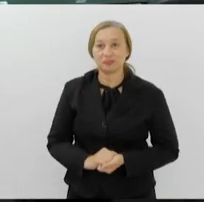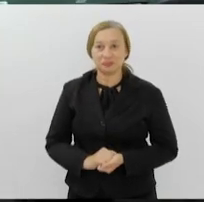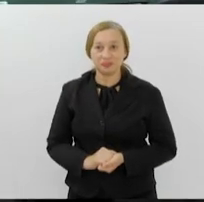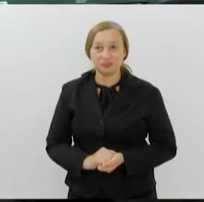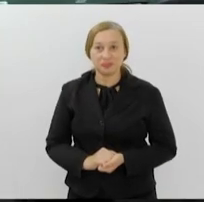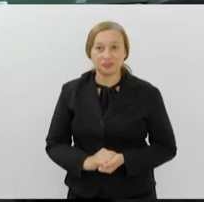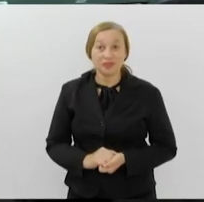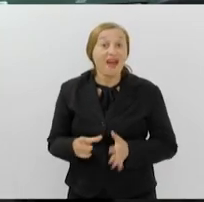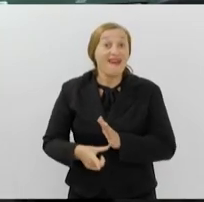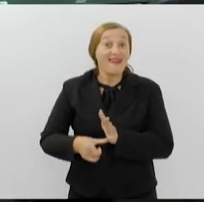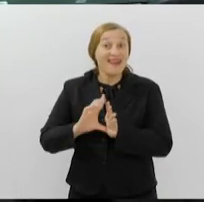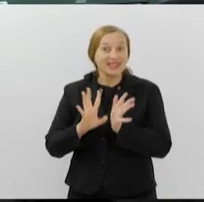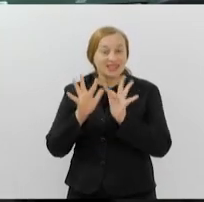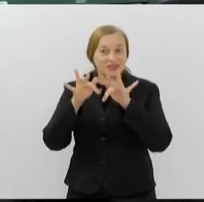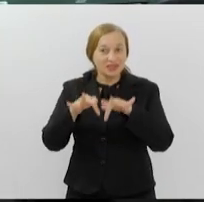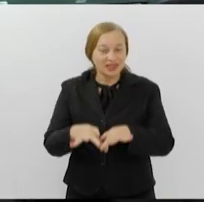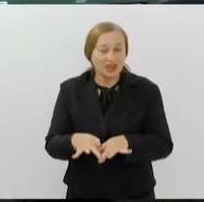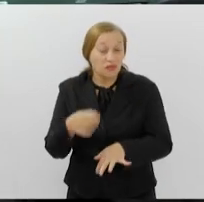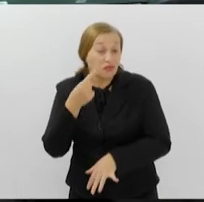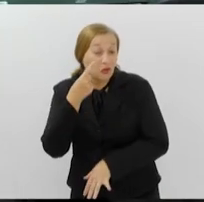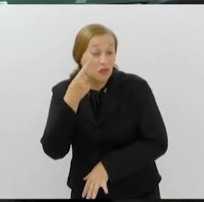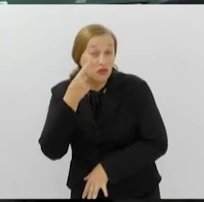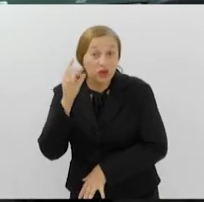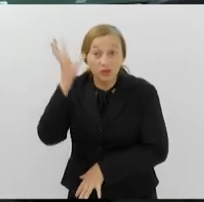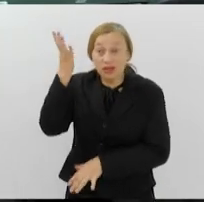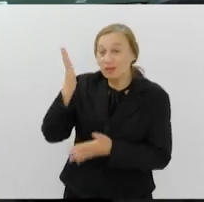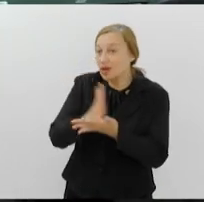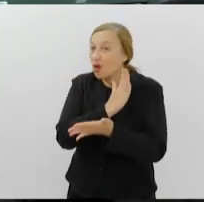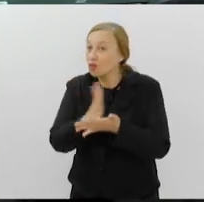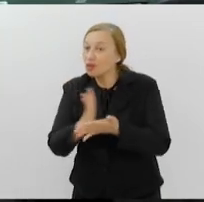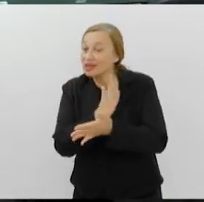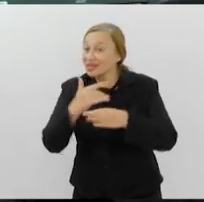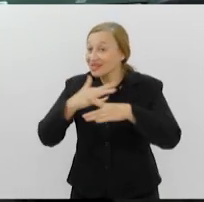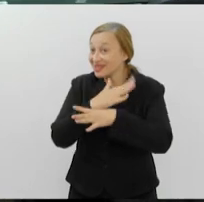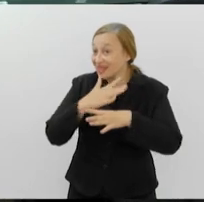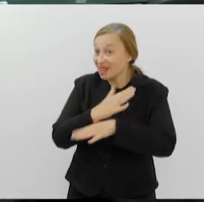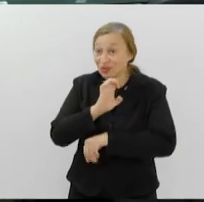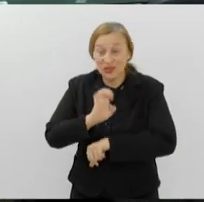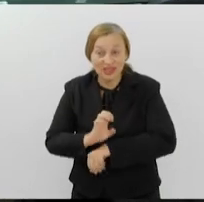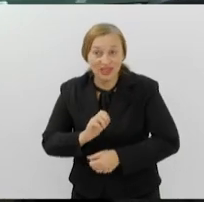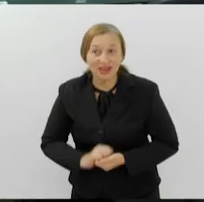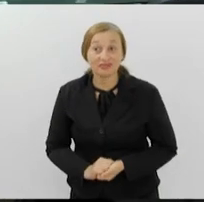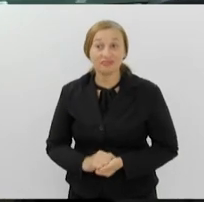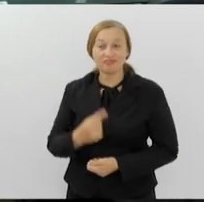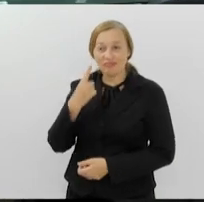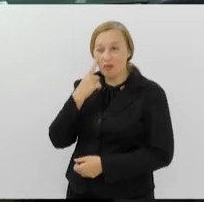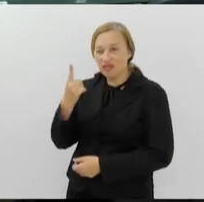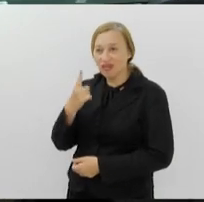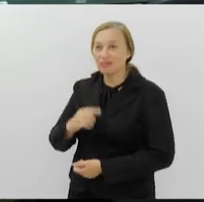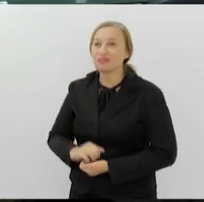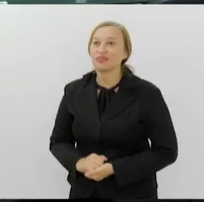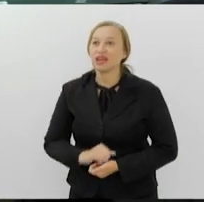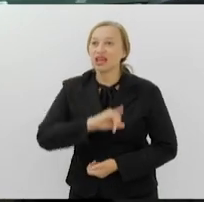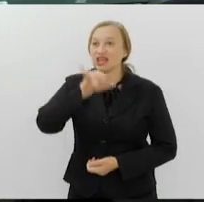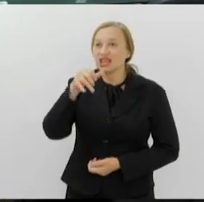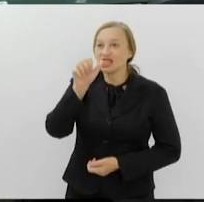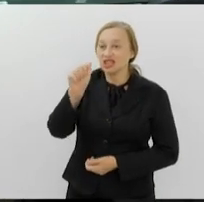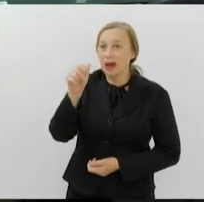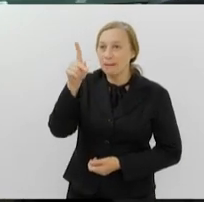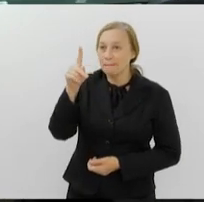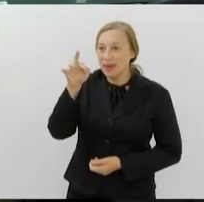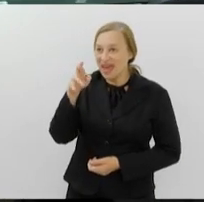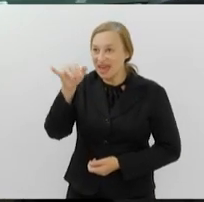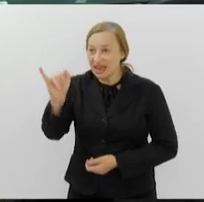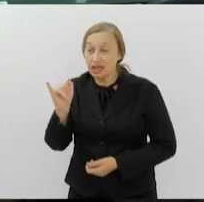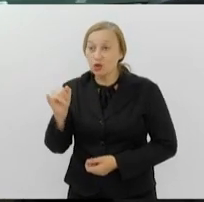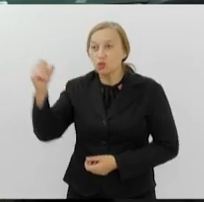E antes de encerrar, vamos dar uma olhada no tempo em algumas cidades do Estado. Aqui na tela, nós temos aí Japeri com